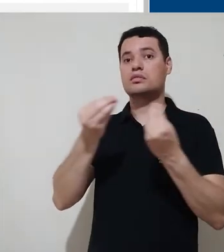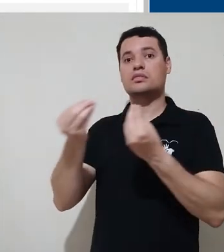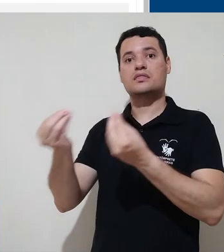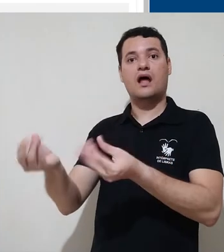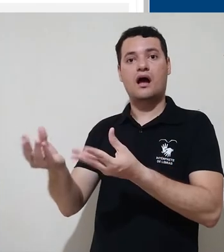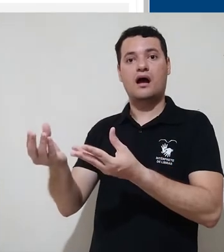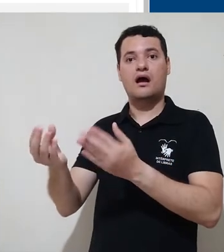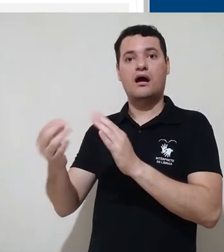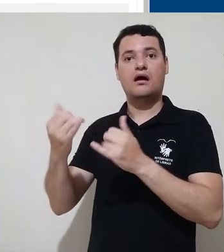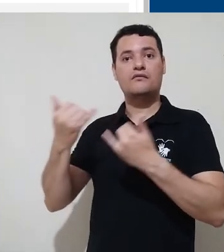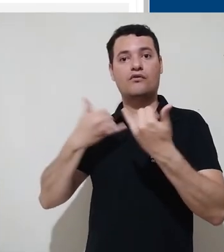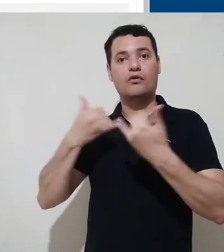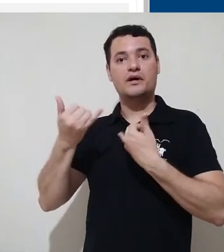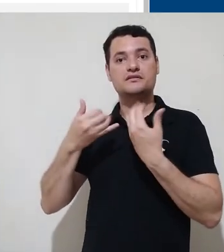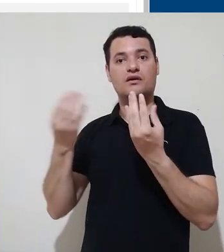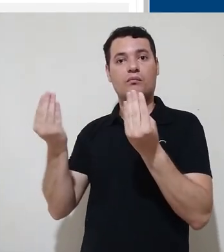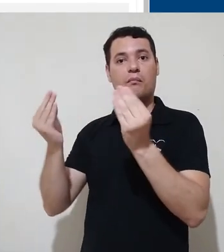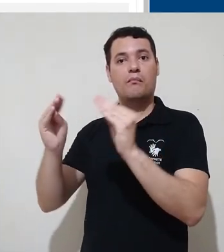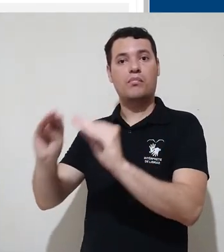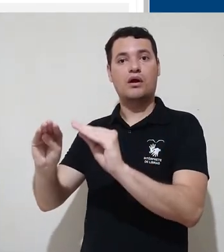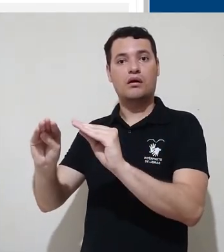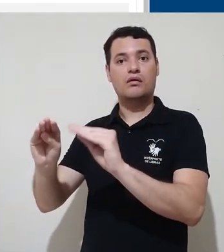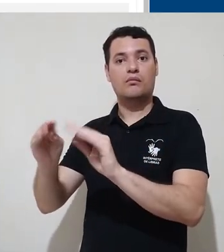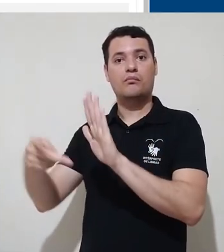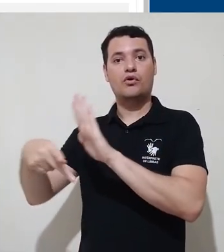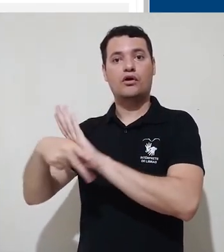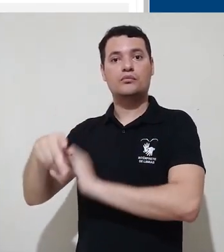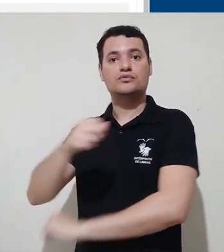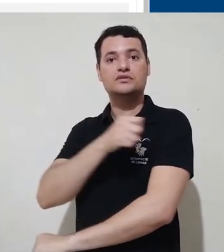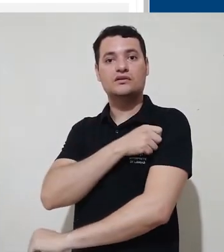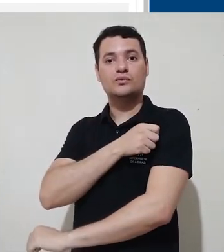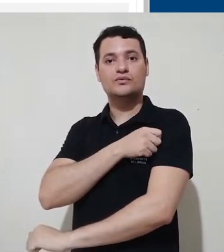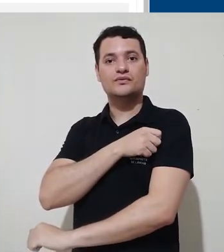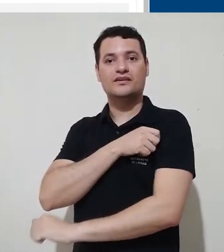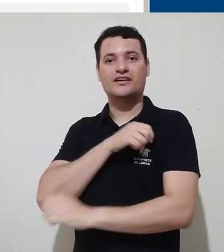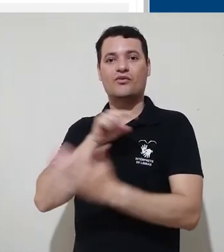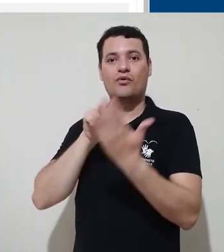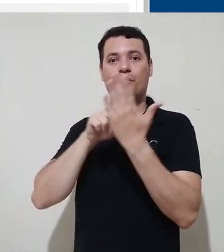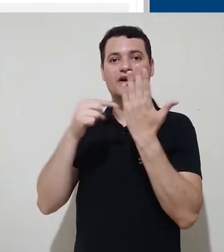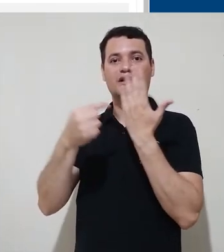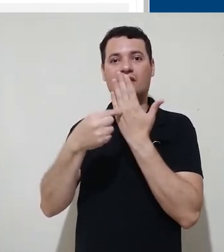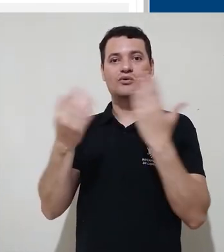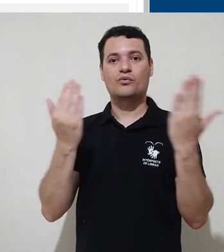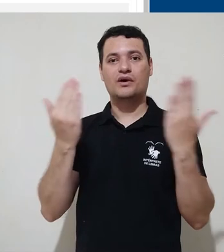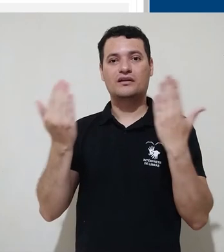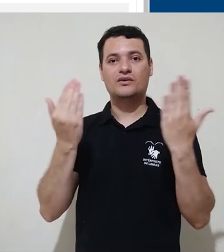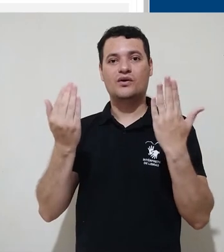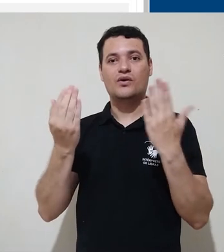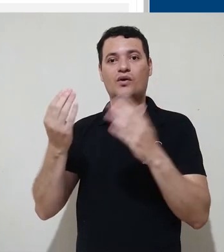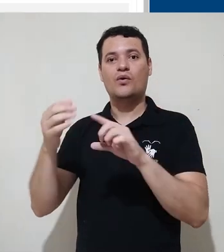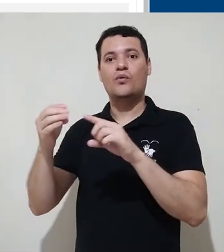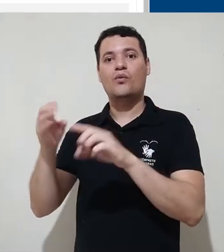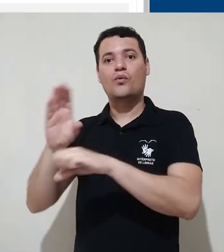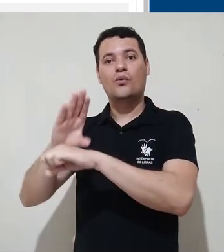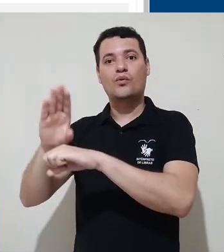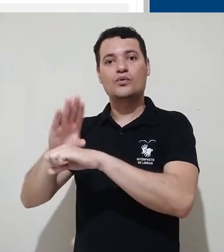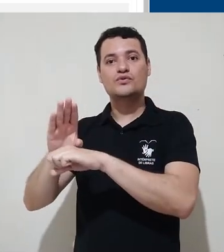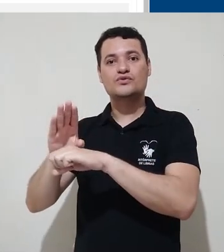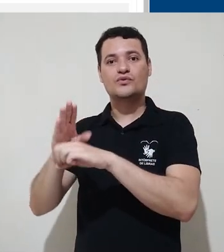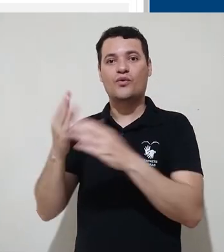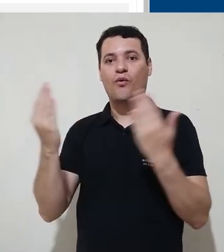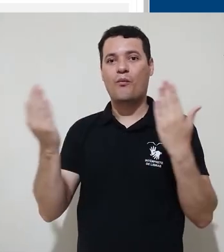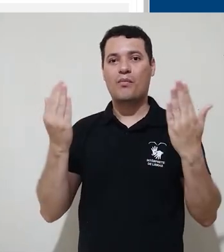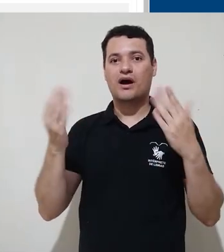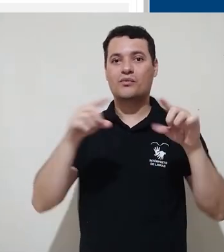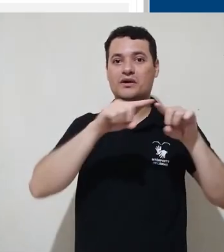disponibilizar as informações para os seus alunos. Uma boa metáfora seria que um curso é equivalente a uma